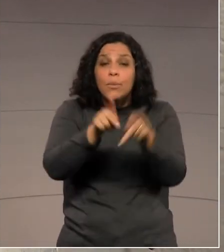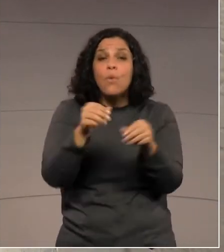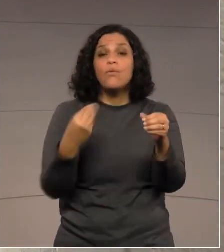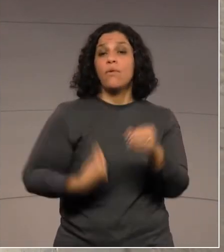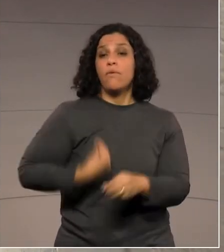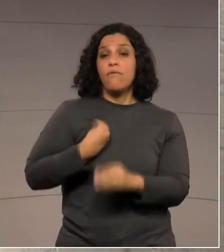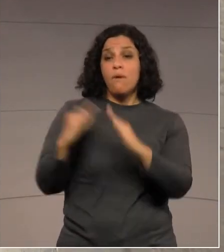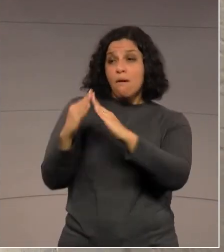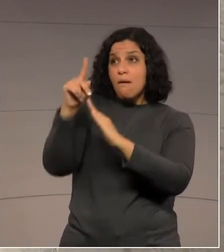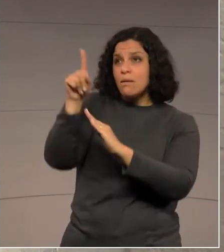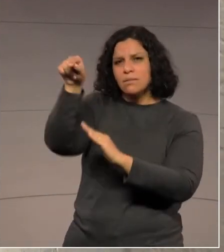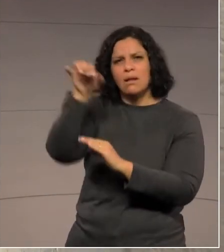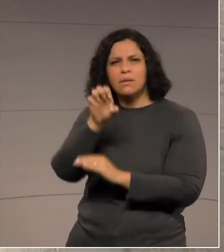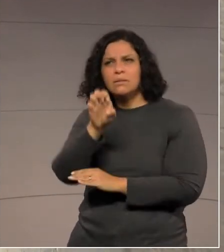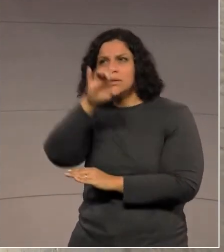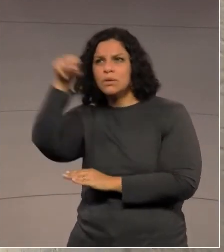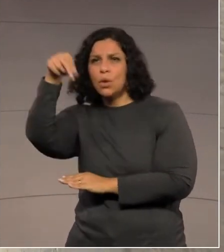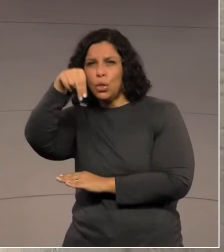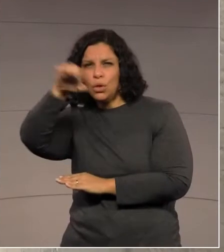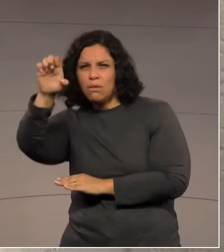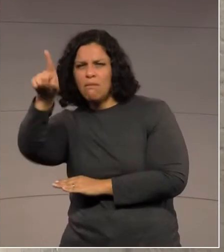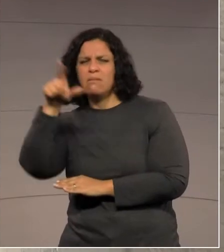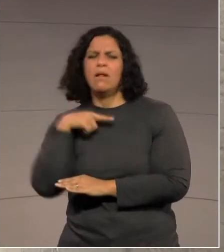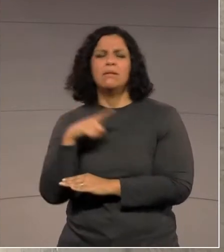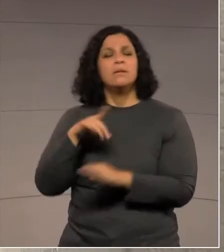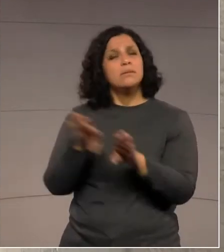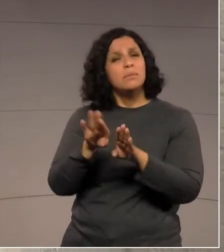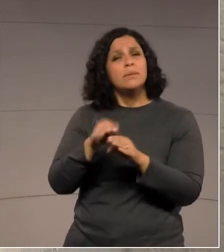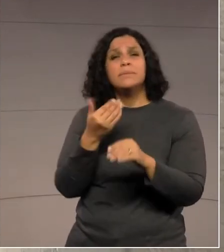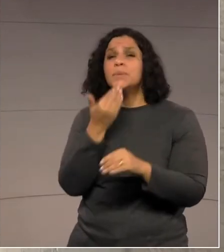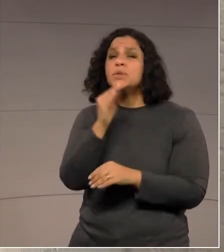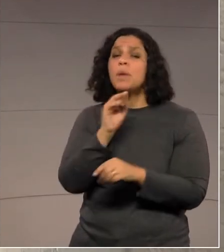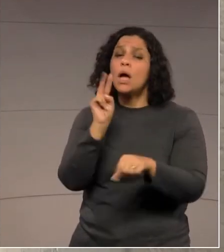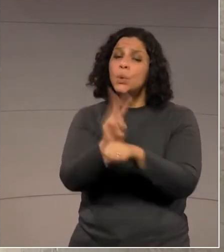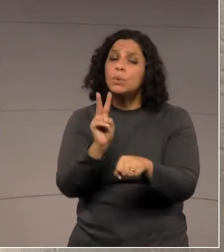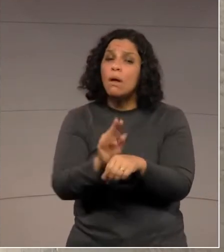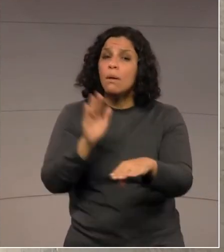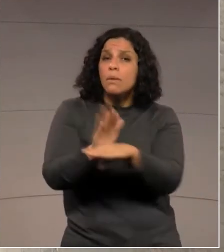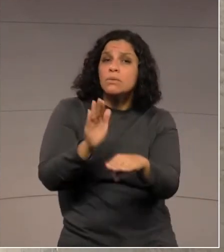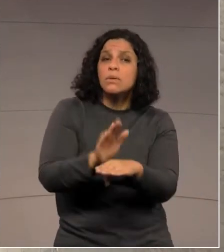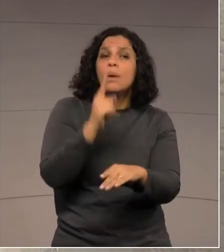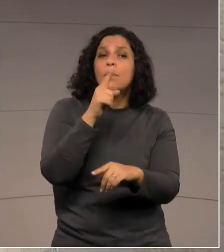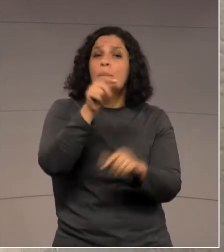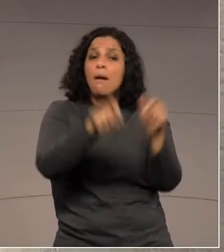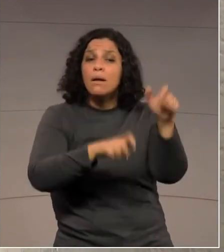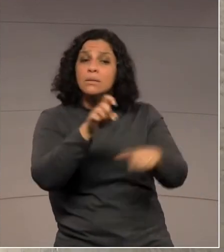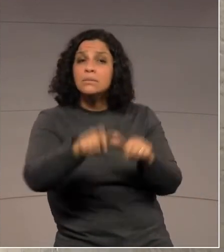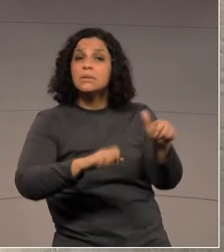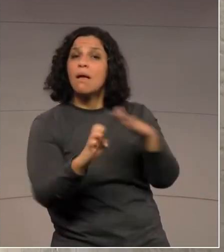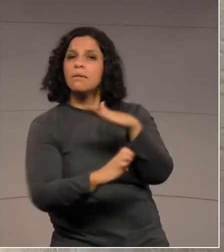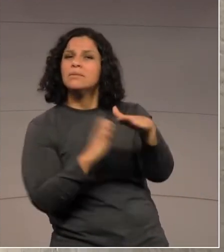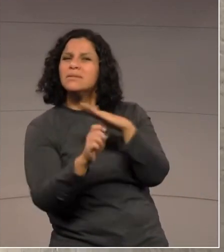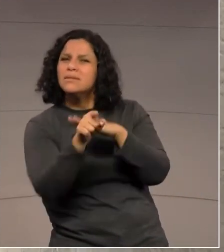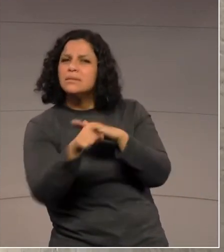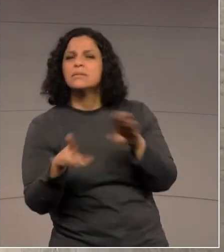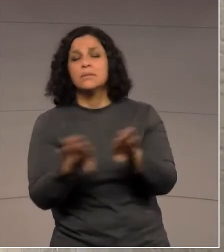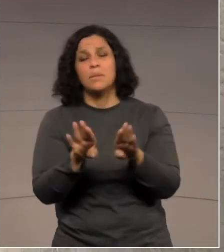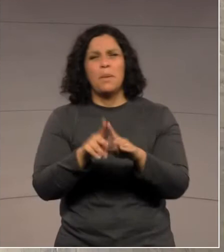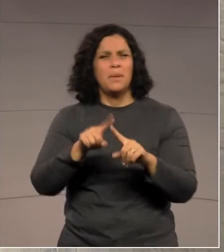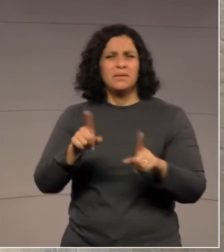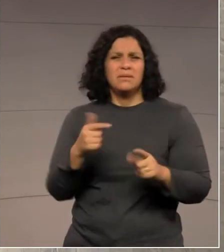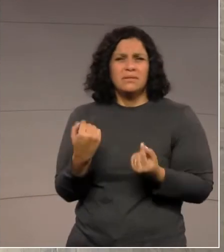ali e, claro, sempre também preservando o empresário, que é quem empreende, quem precisa de ser ajudado e não criar